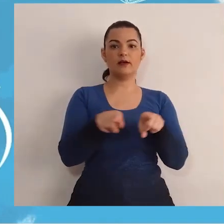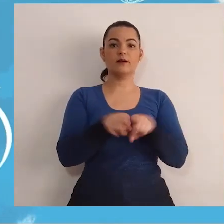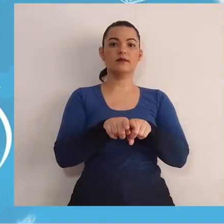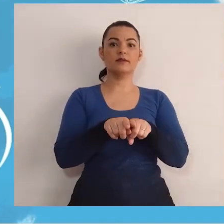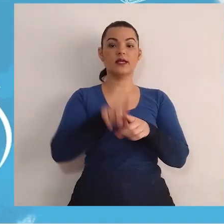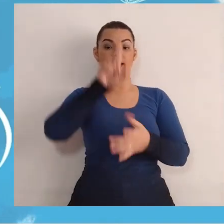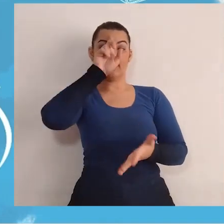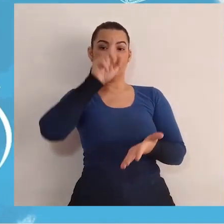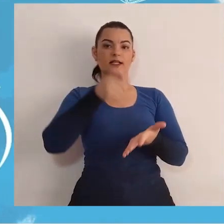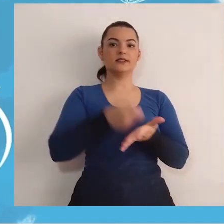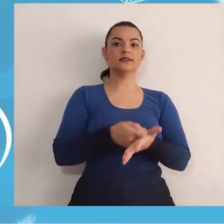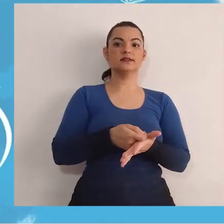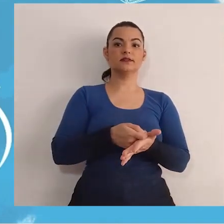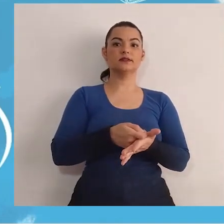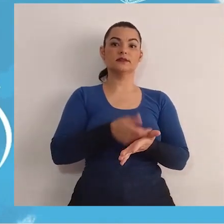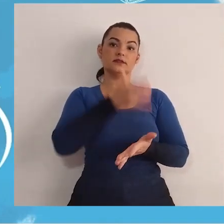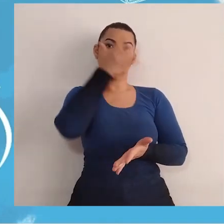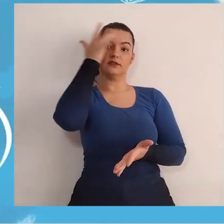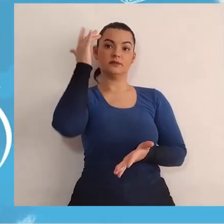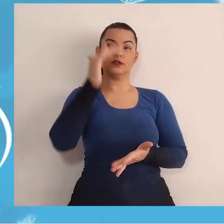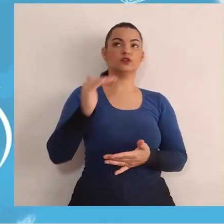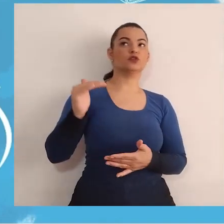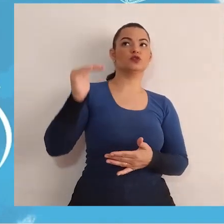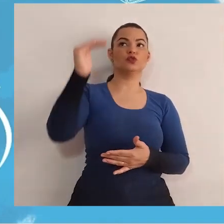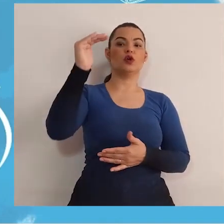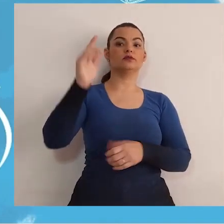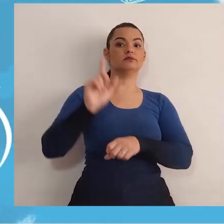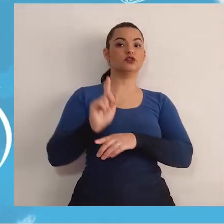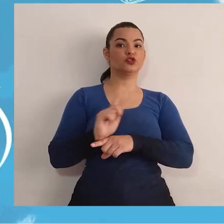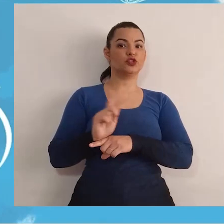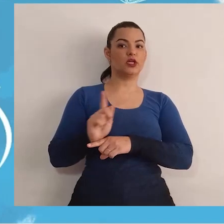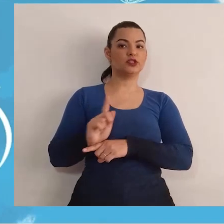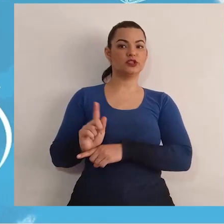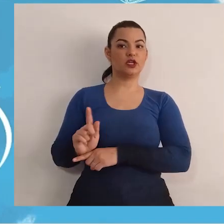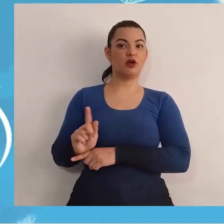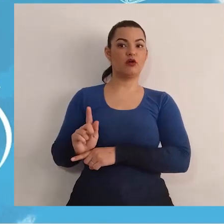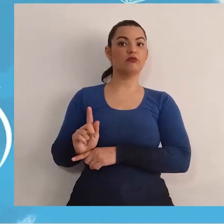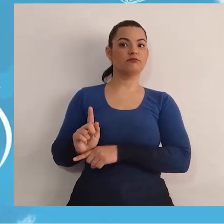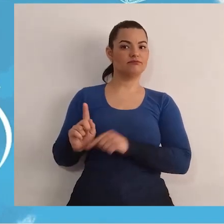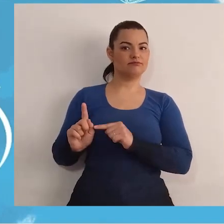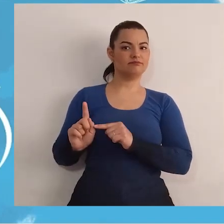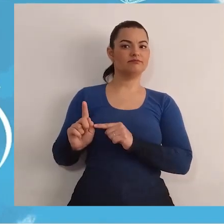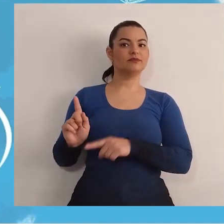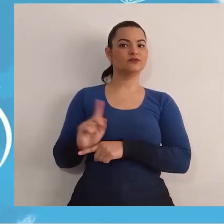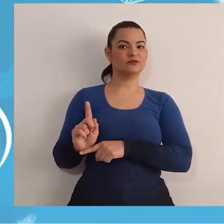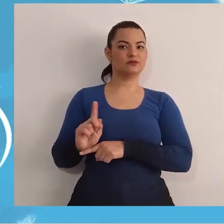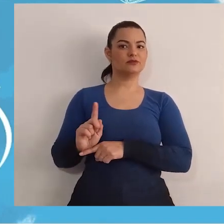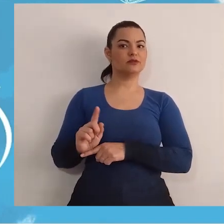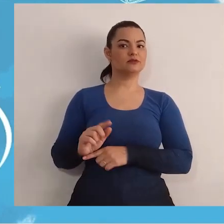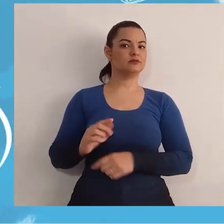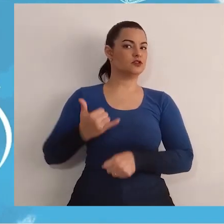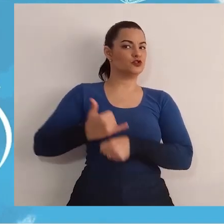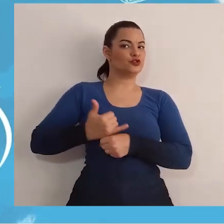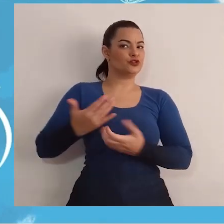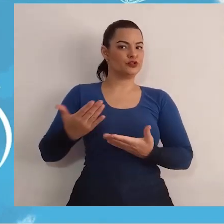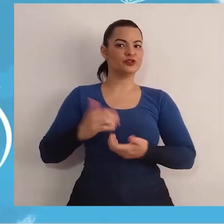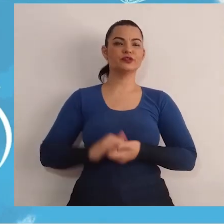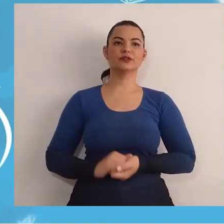respeitar as decisões das pessoas que estão ali na gestão de tudo isso.